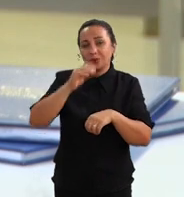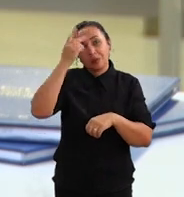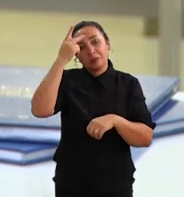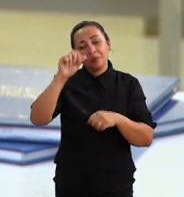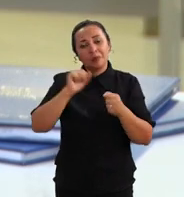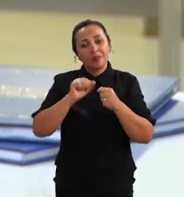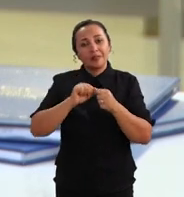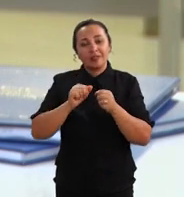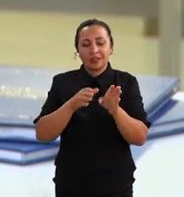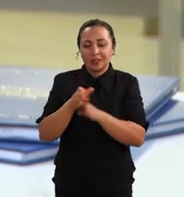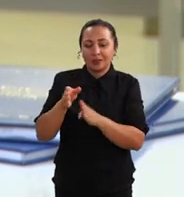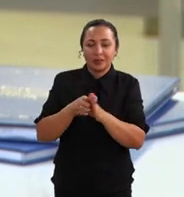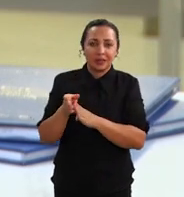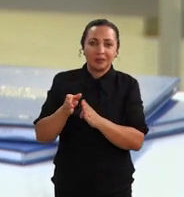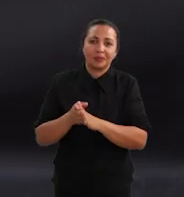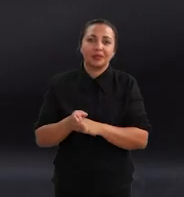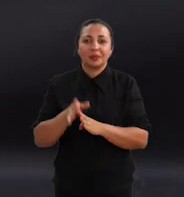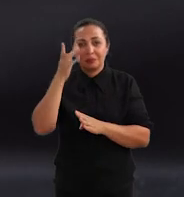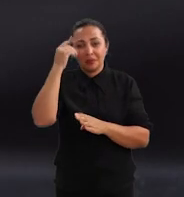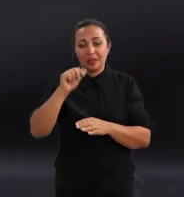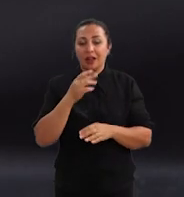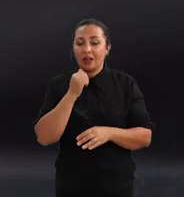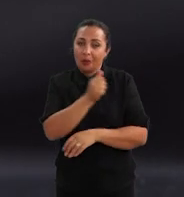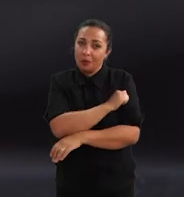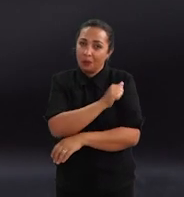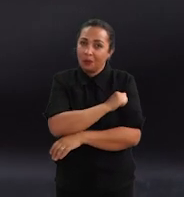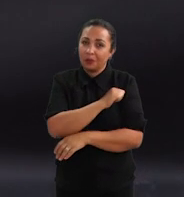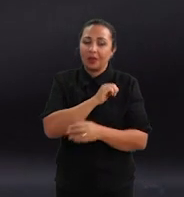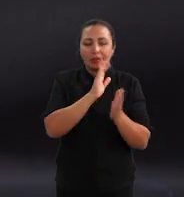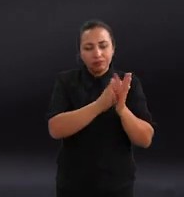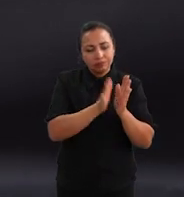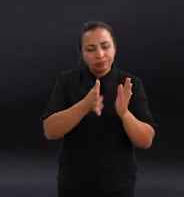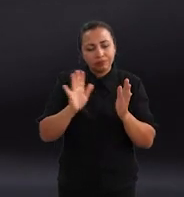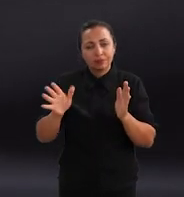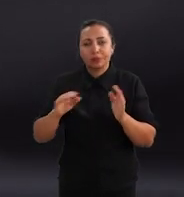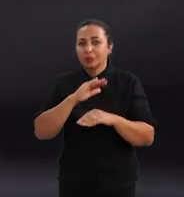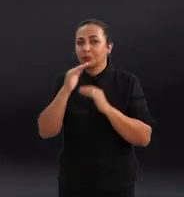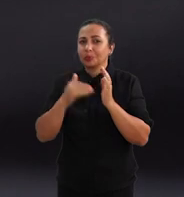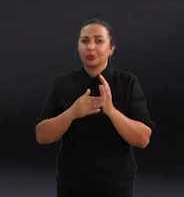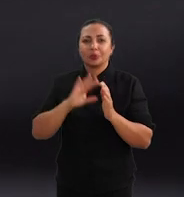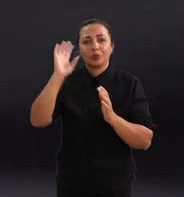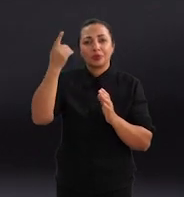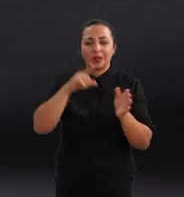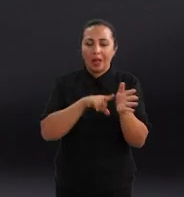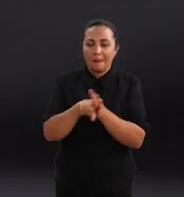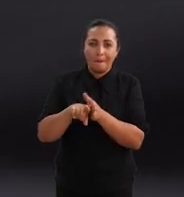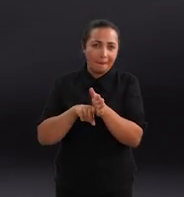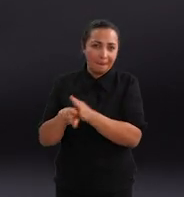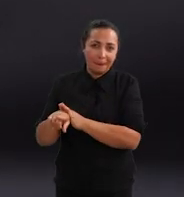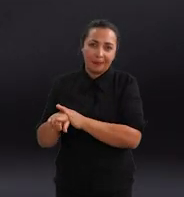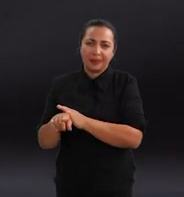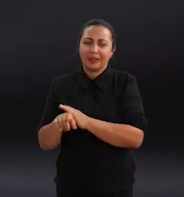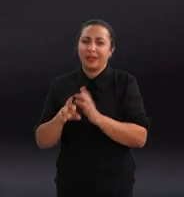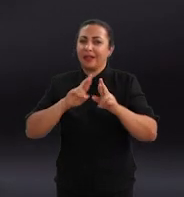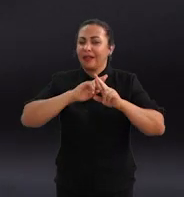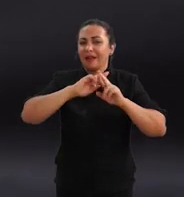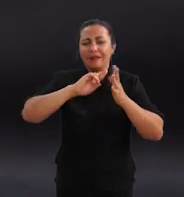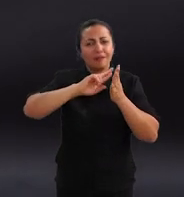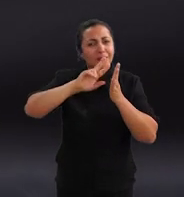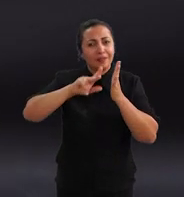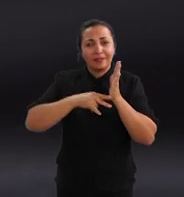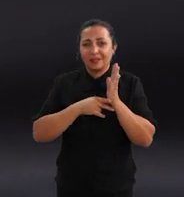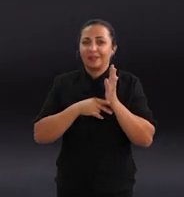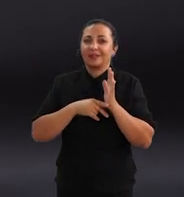para fazer essa orientação para que o aluno passe por todas as etapas da pesquisa, uma série de